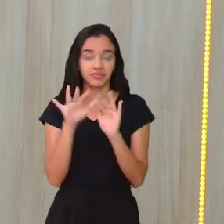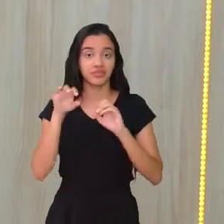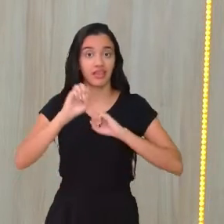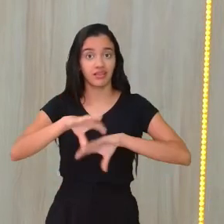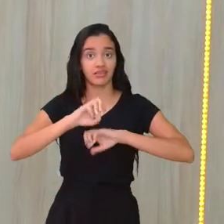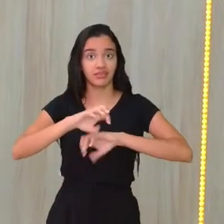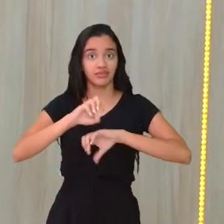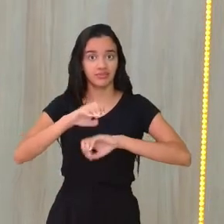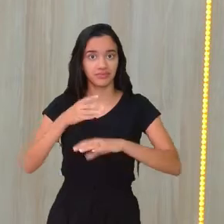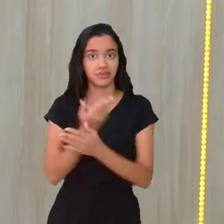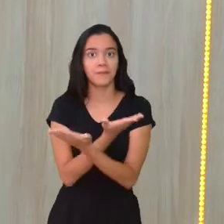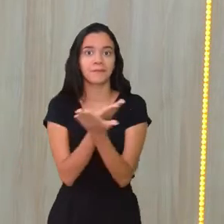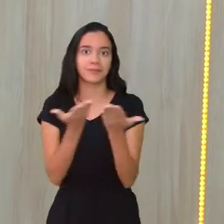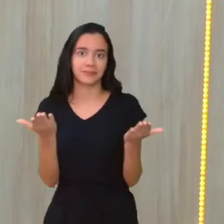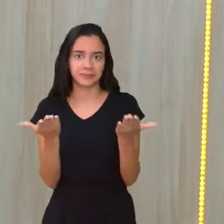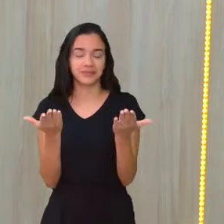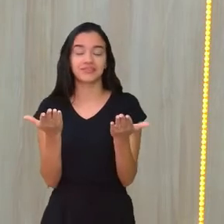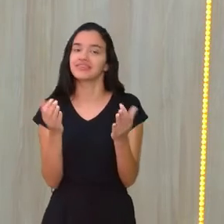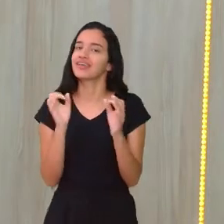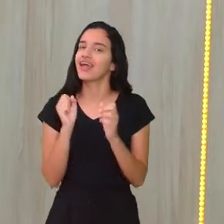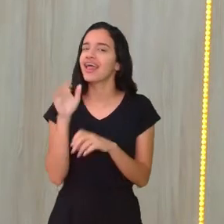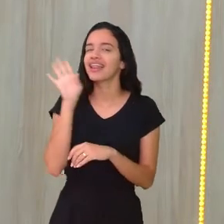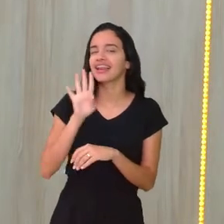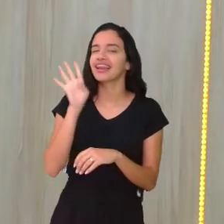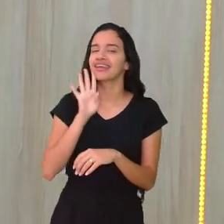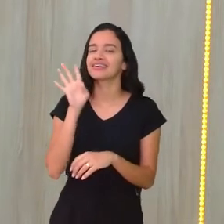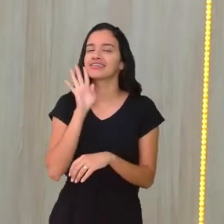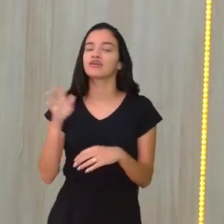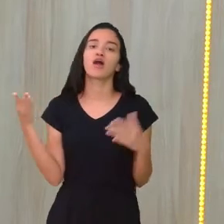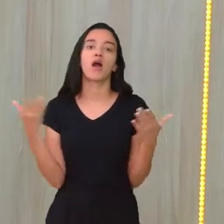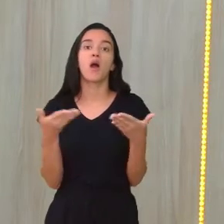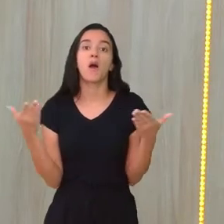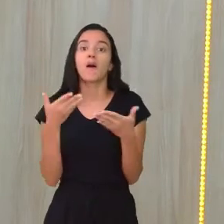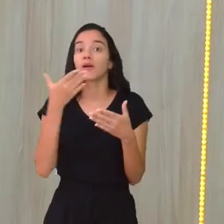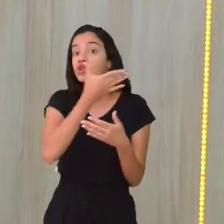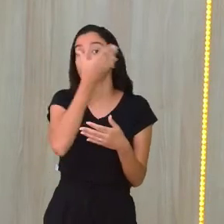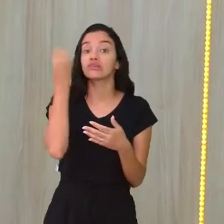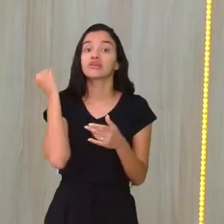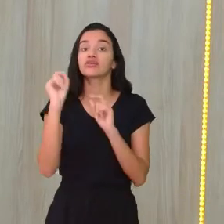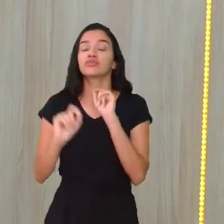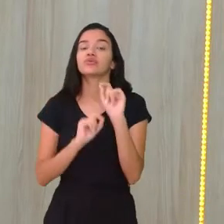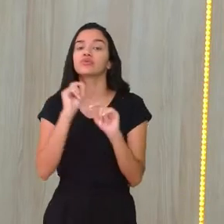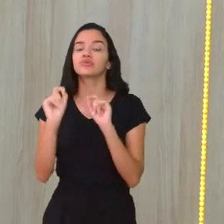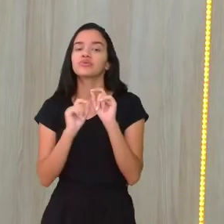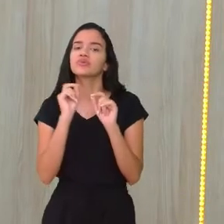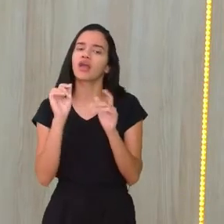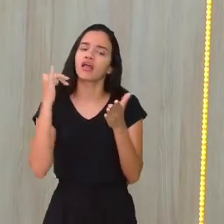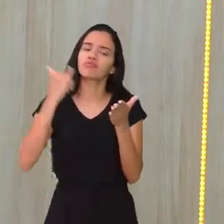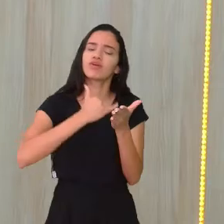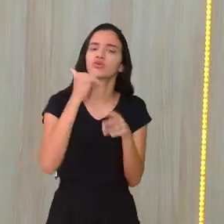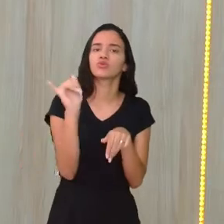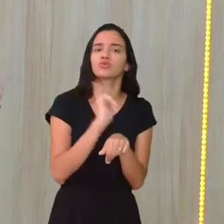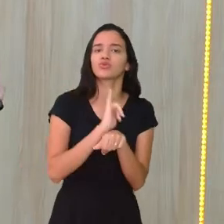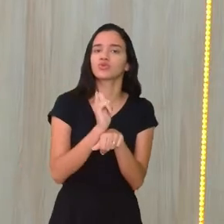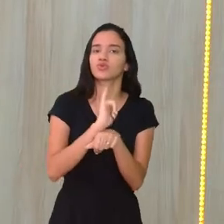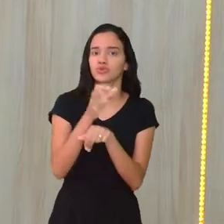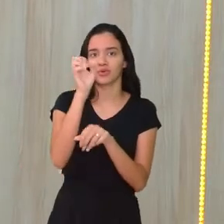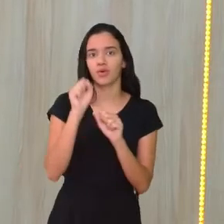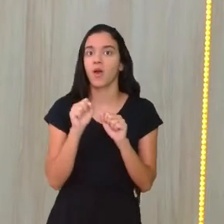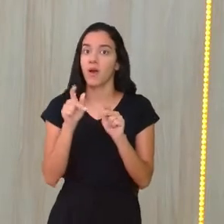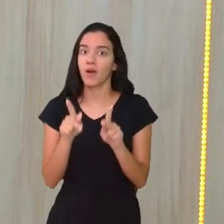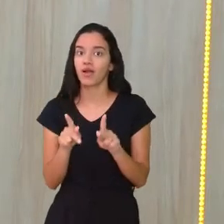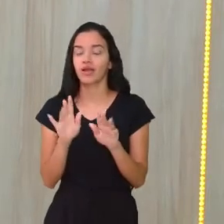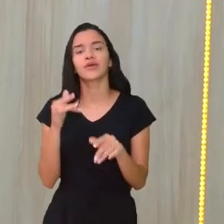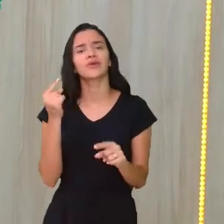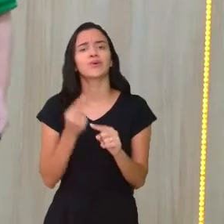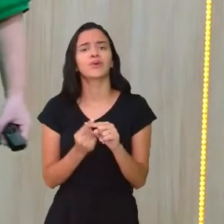fornecendo pra vocês. Legal, né? Agora, não se esquece de se inscrever no YouTube, tá? Por